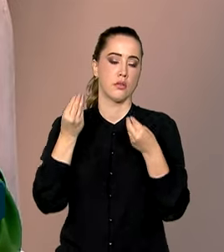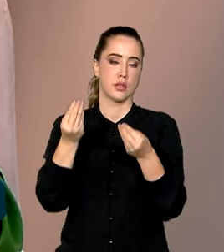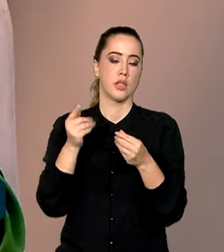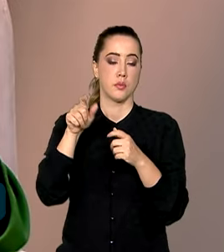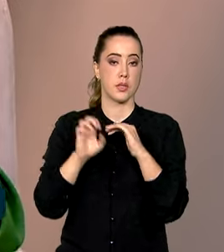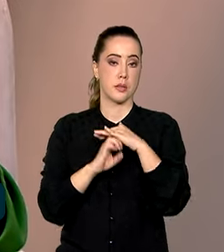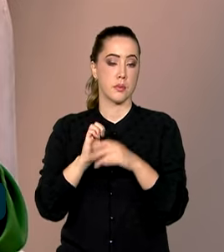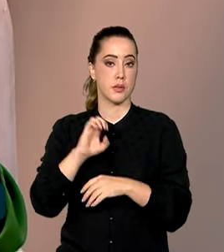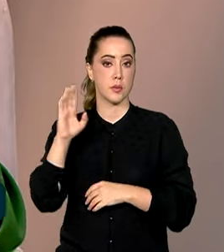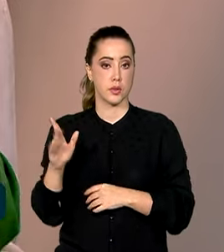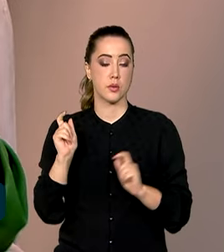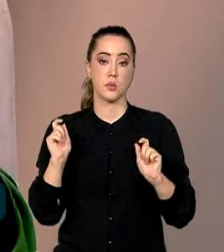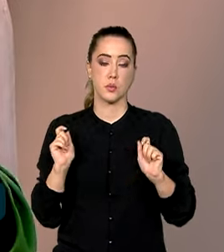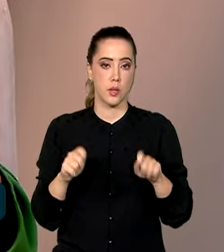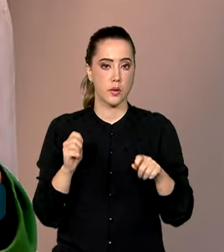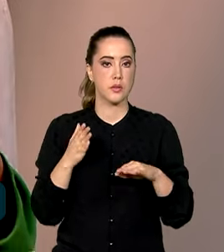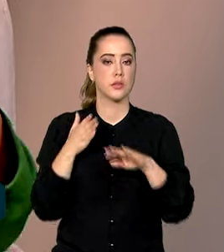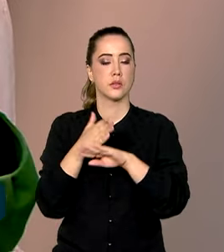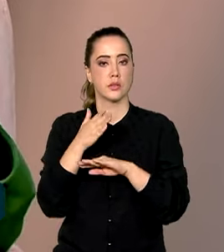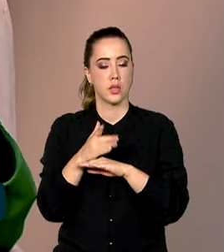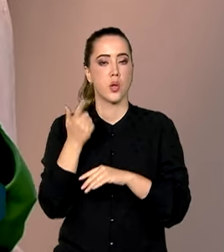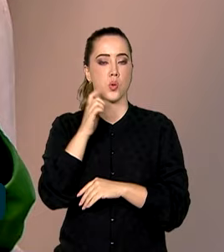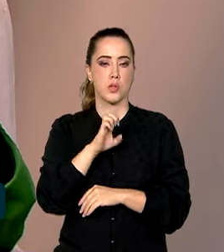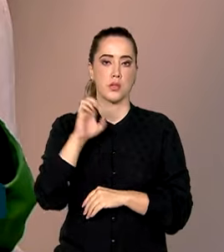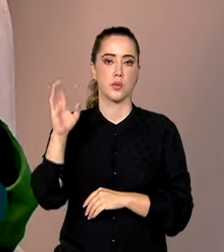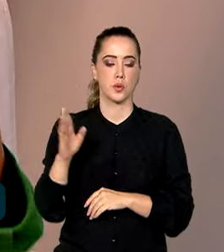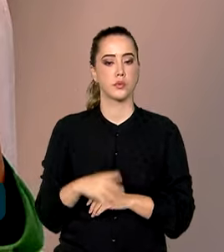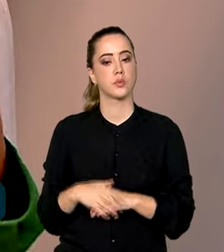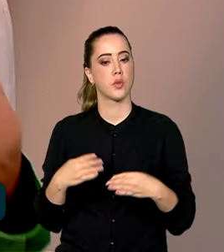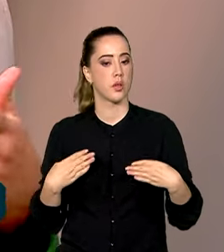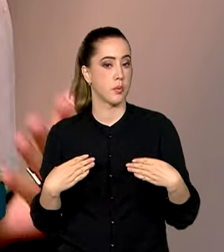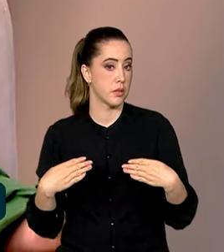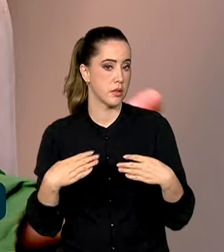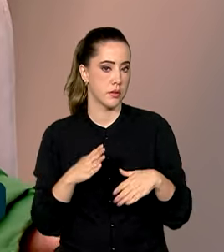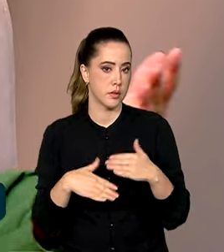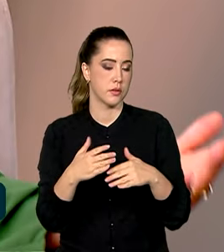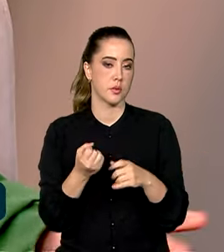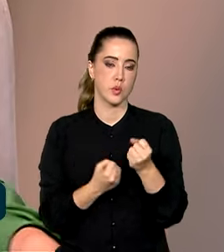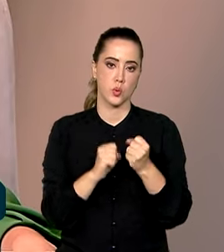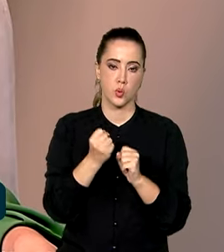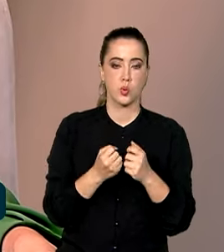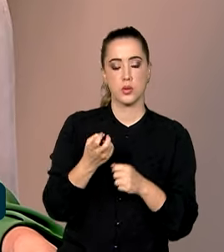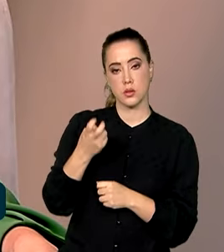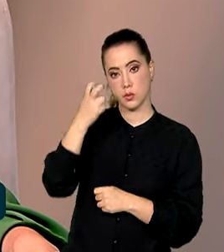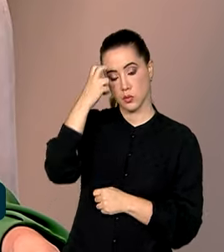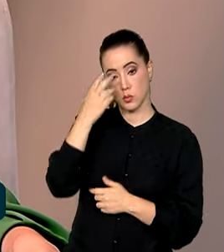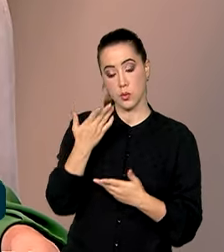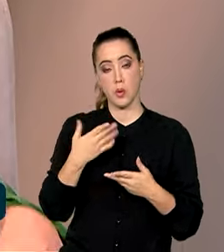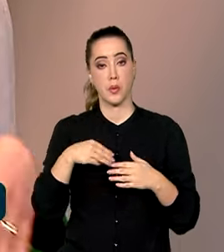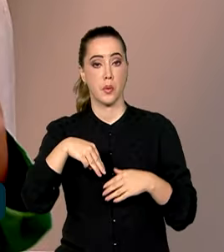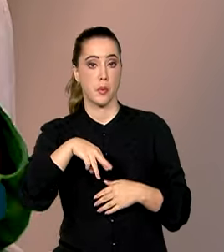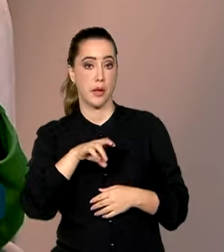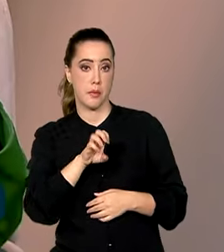exportadores para que essas empresas acessem o mercado externo. Então, é o Ministério do Desenvolvimento, Indústria, Comércio e Serviços, o Ministério das Relações